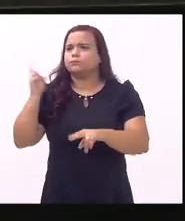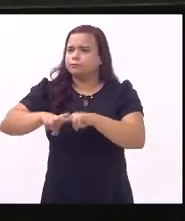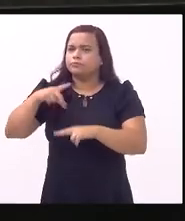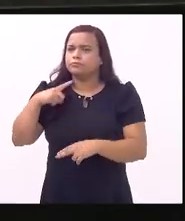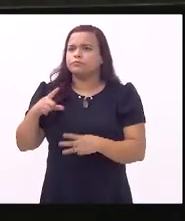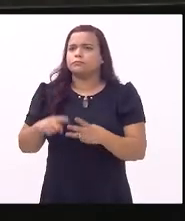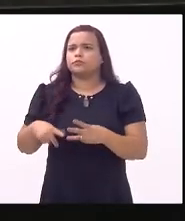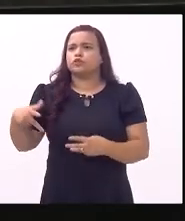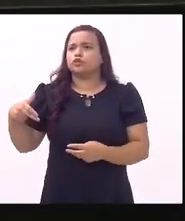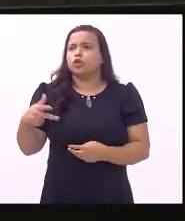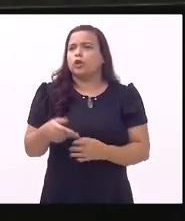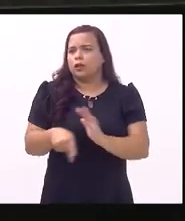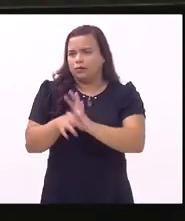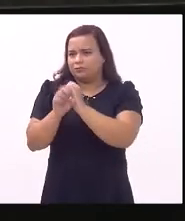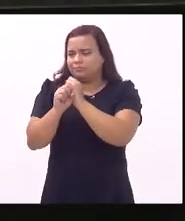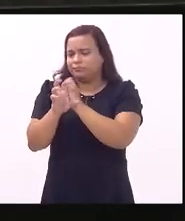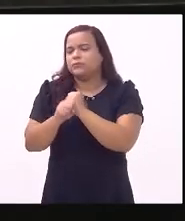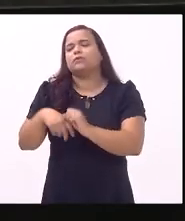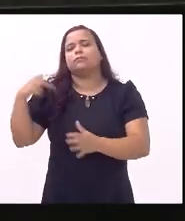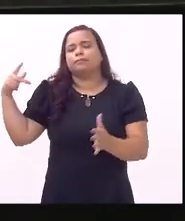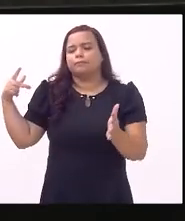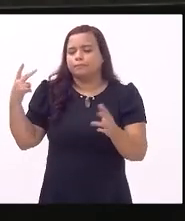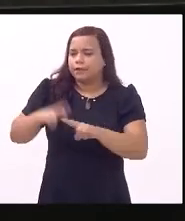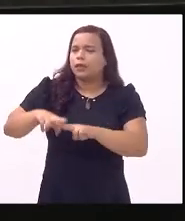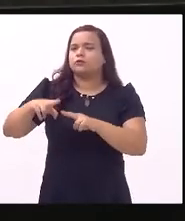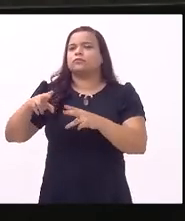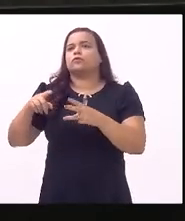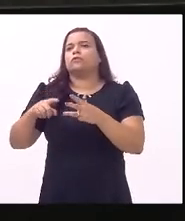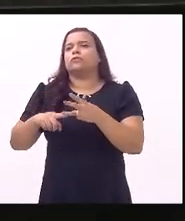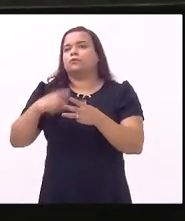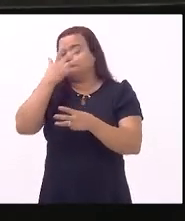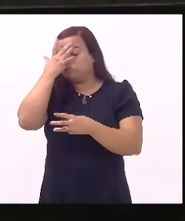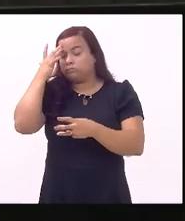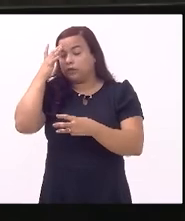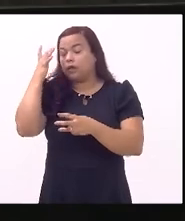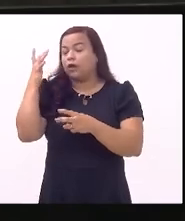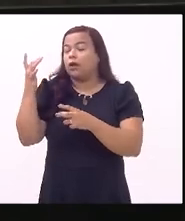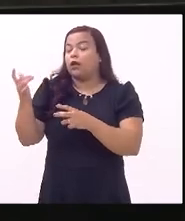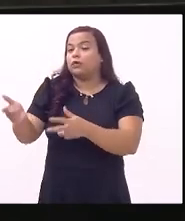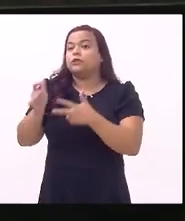tesoureiros do partido foram presos executivos